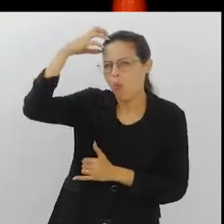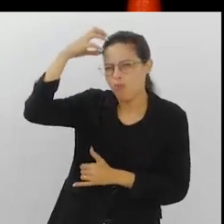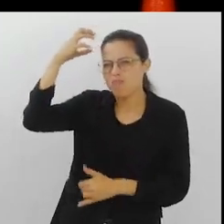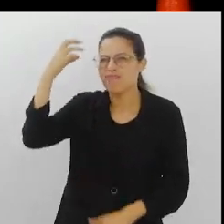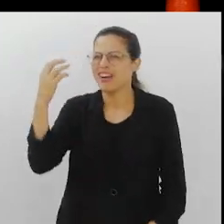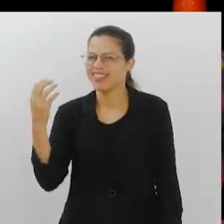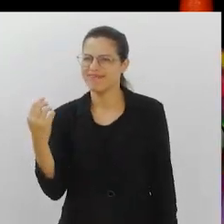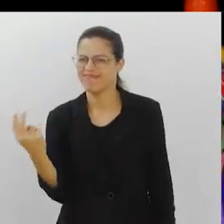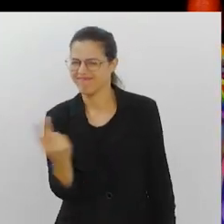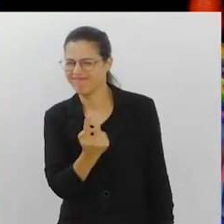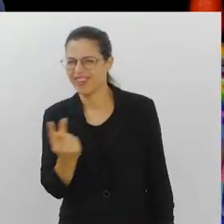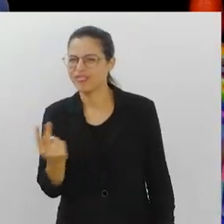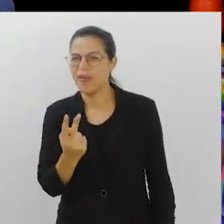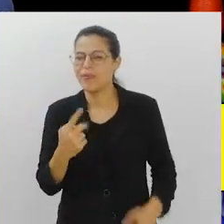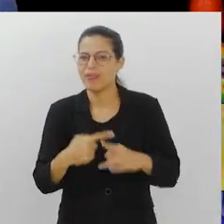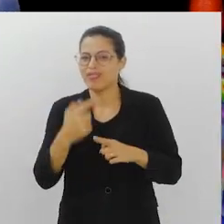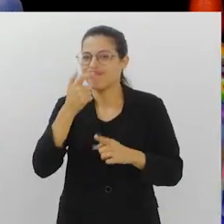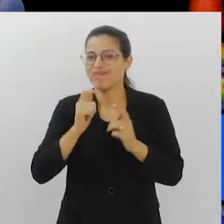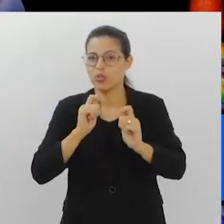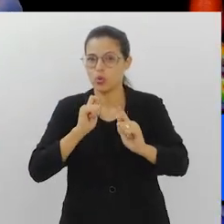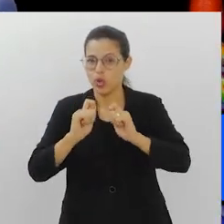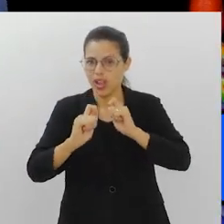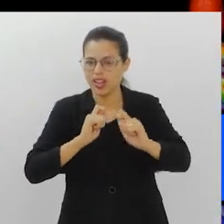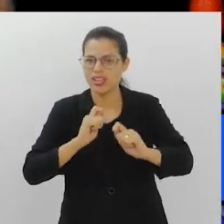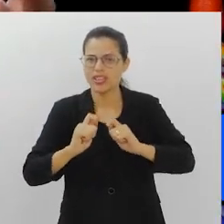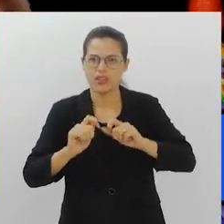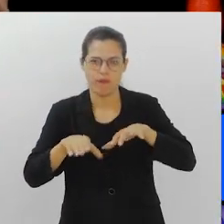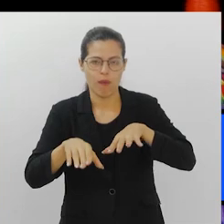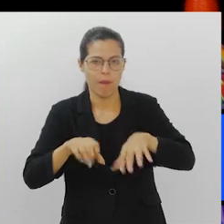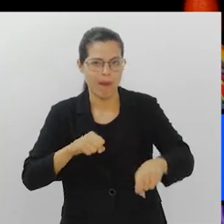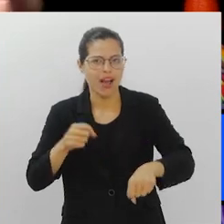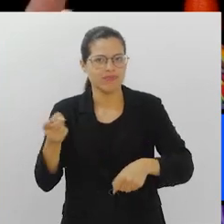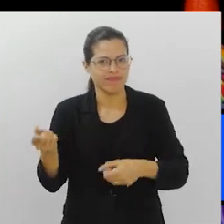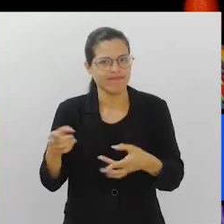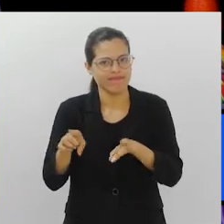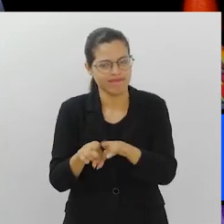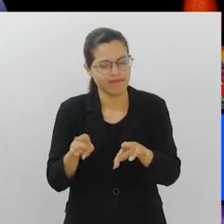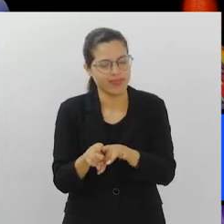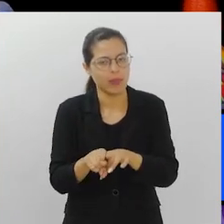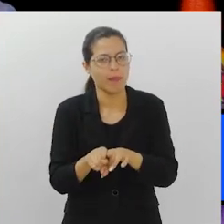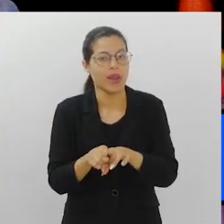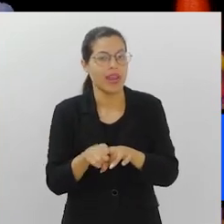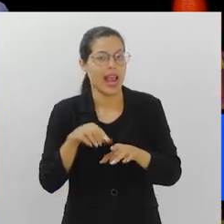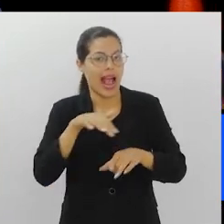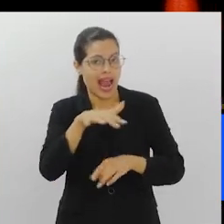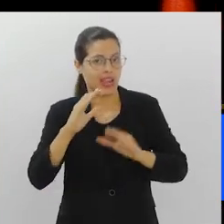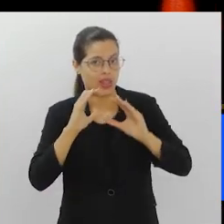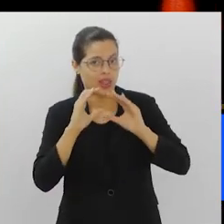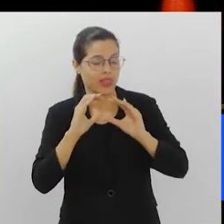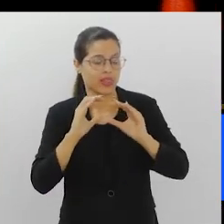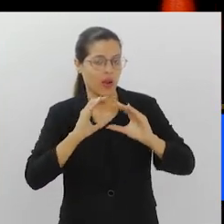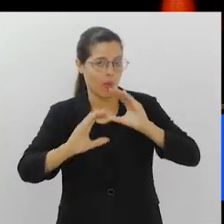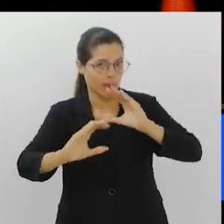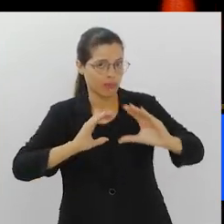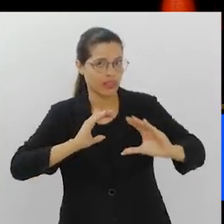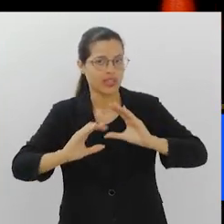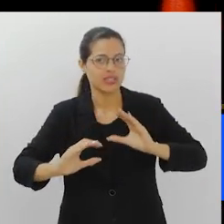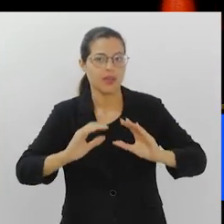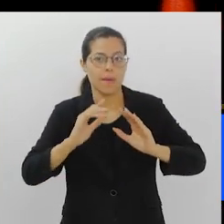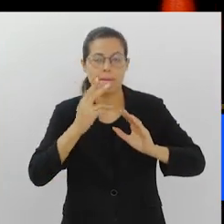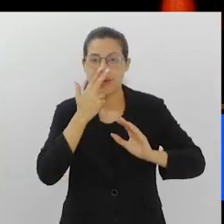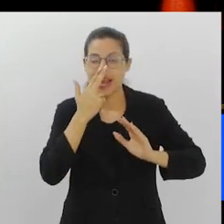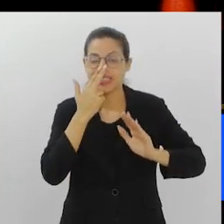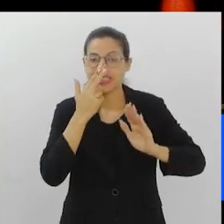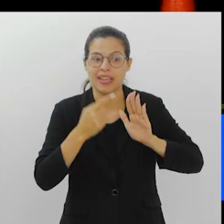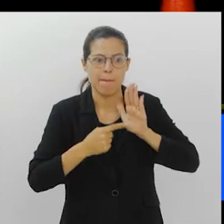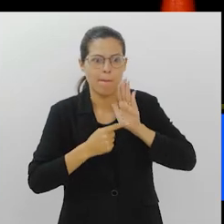a fazer uma meia-culpa, porque eu sou jornalista de formação, você também. O campo da comunicação é o campo que exacerba